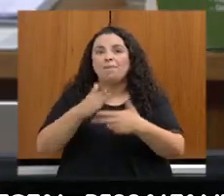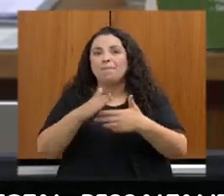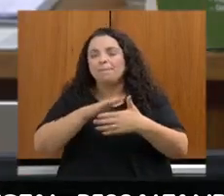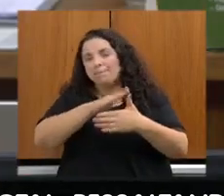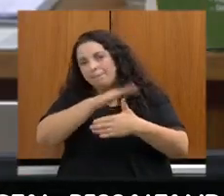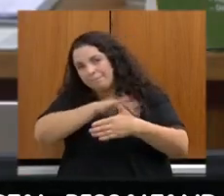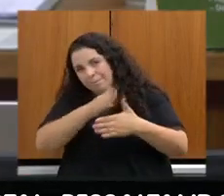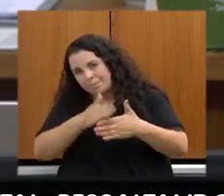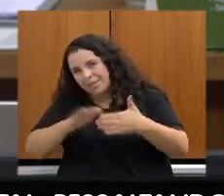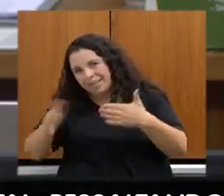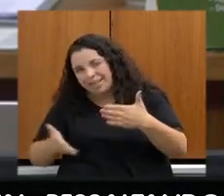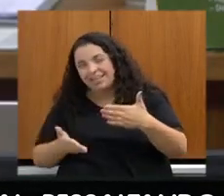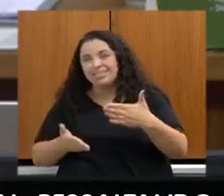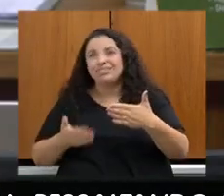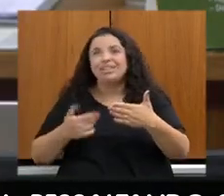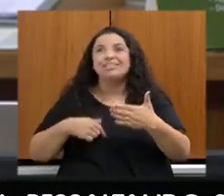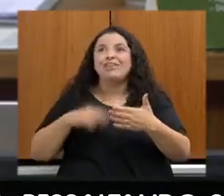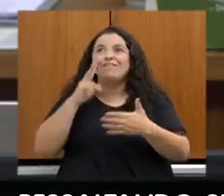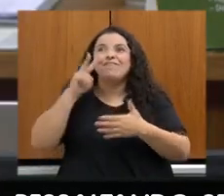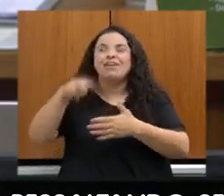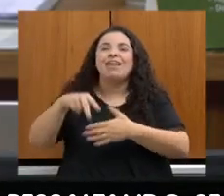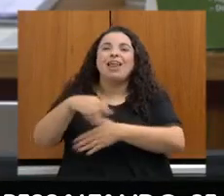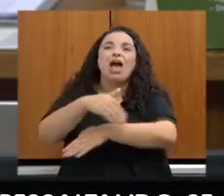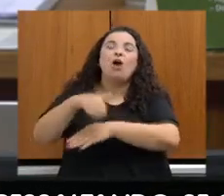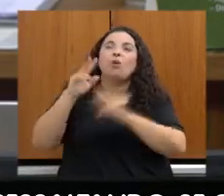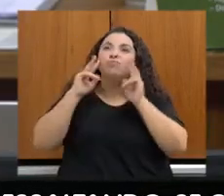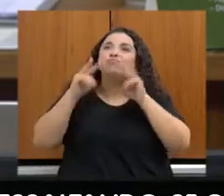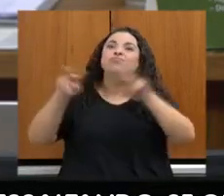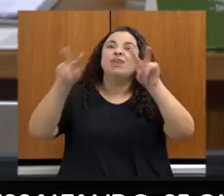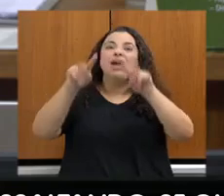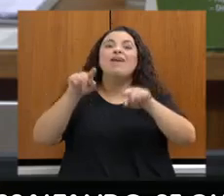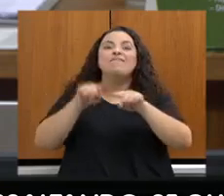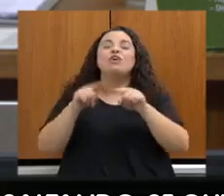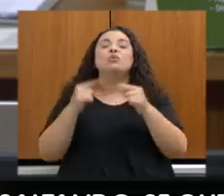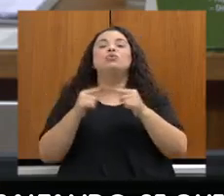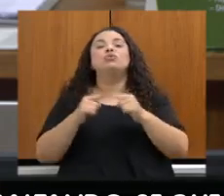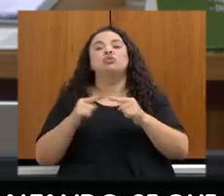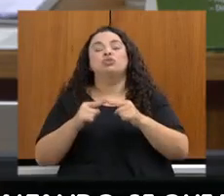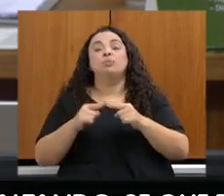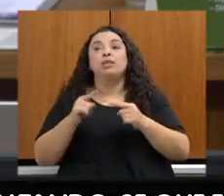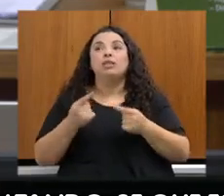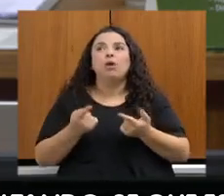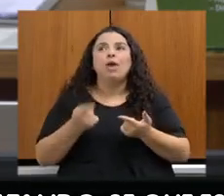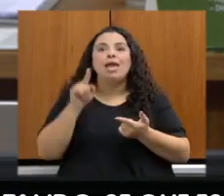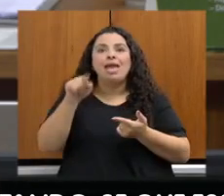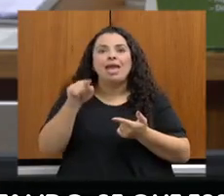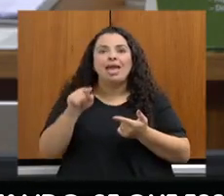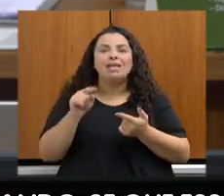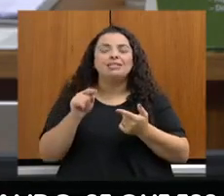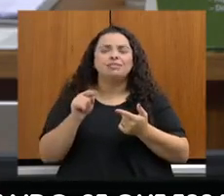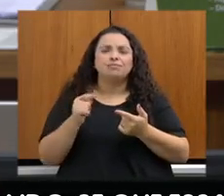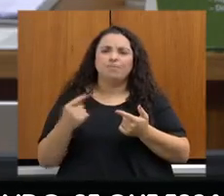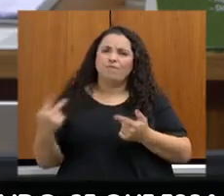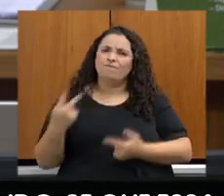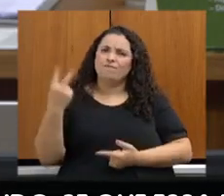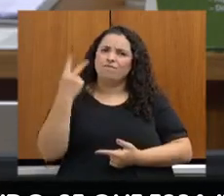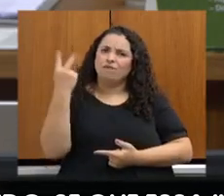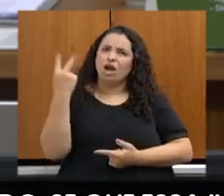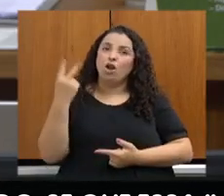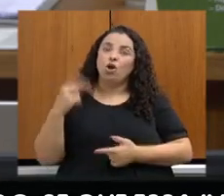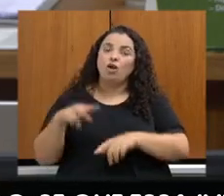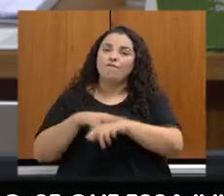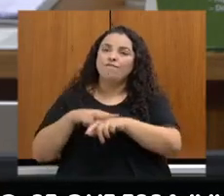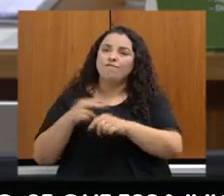e claramente a gente sabe que é a área rural. Então, como potencializar essas riquezas que nós temos hoje no nosso Estado, mas como a gente